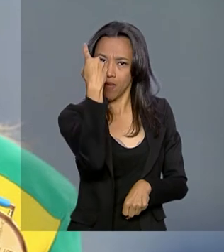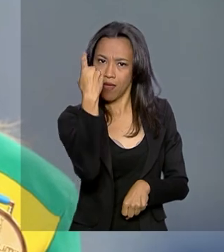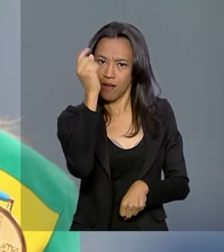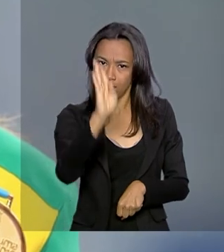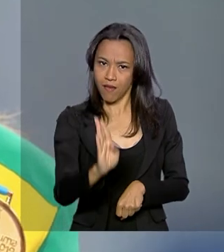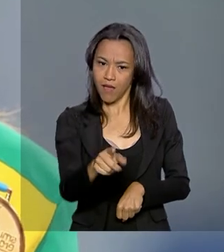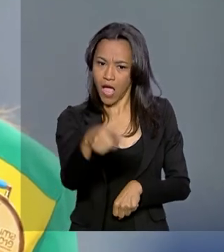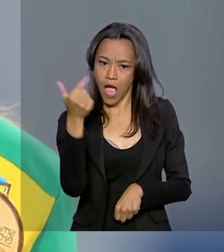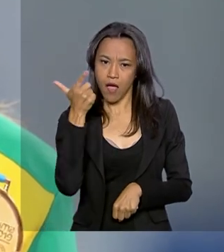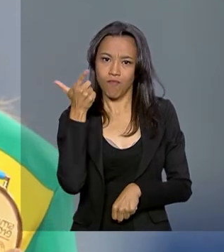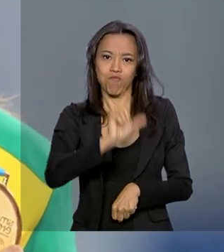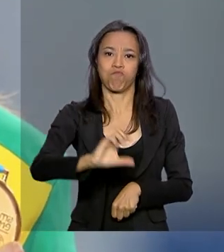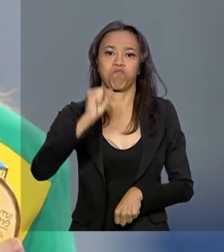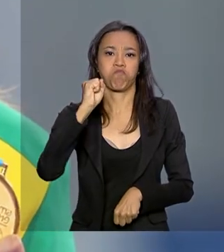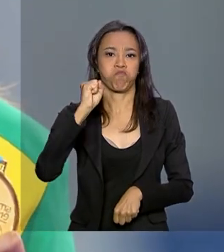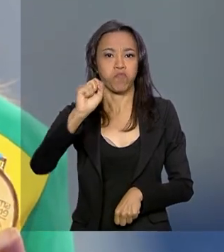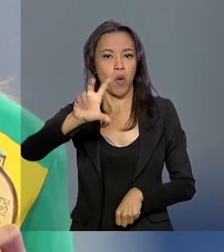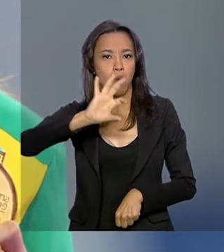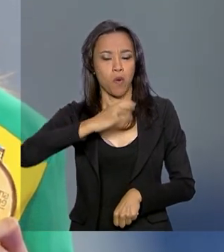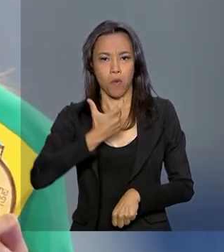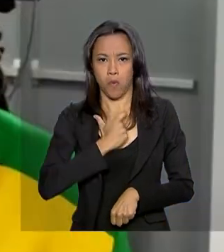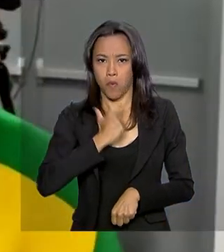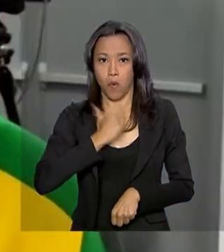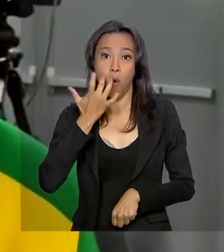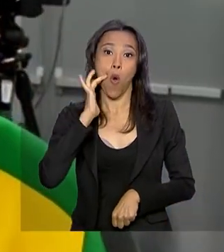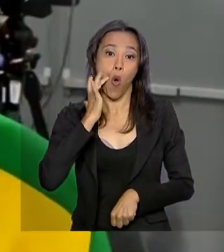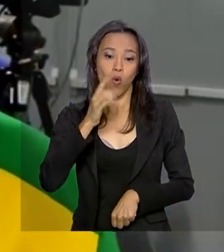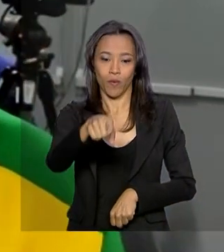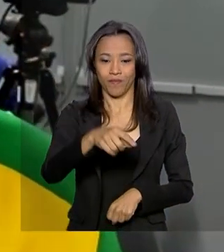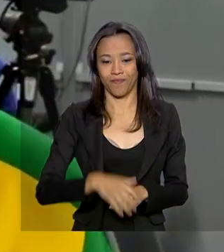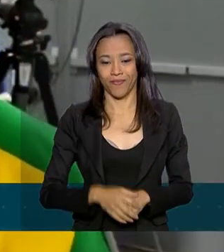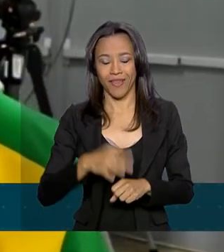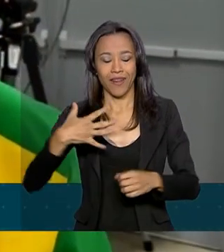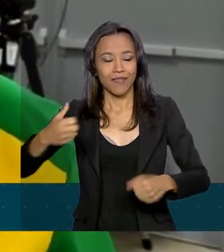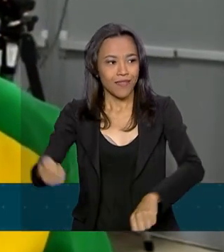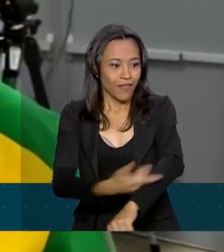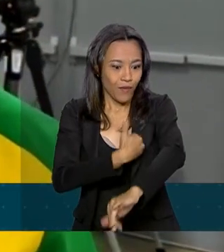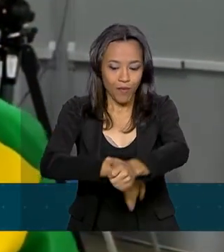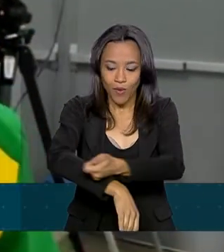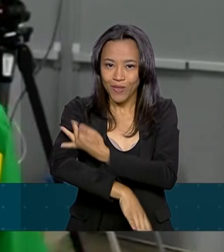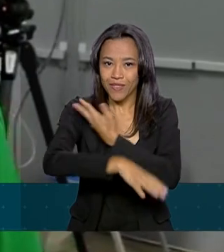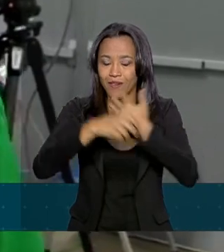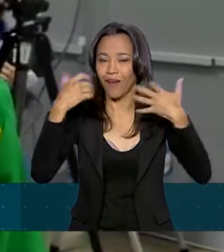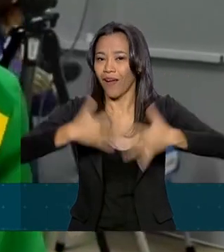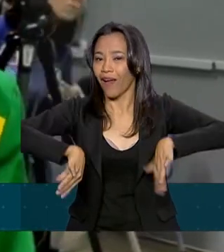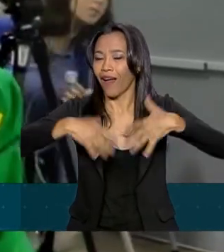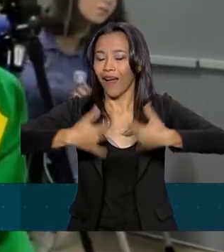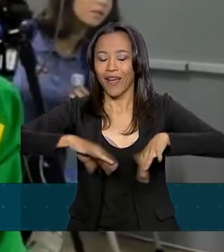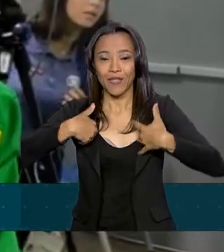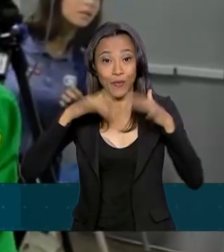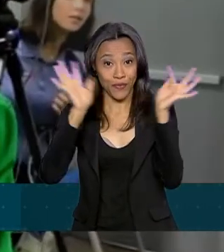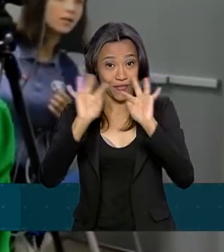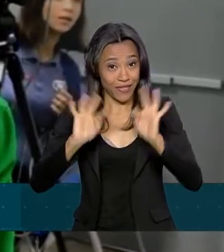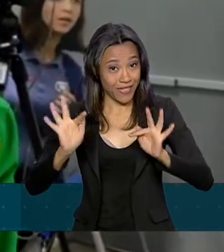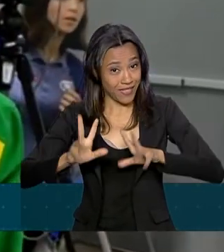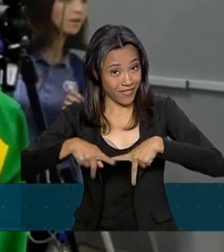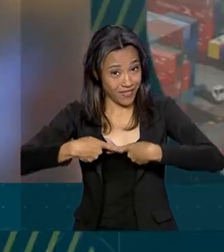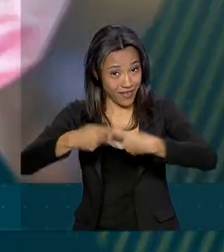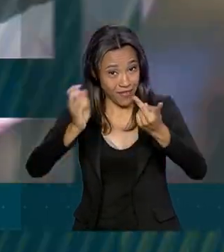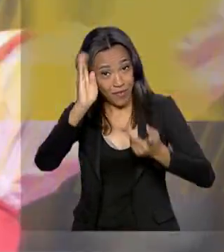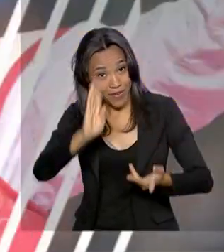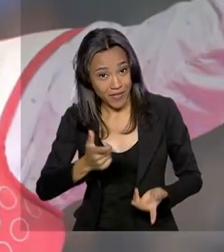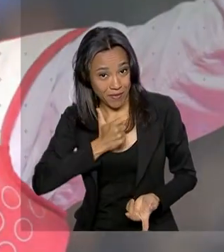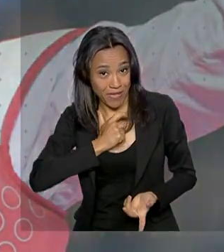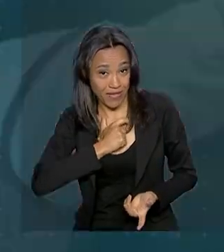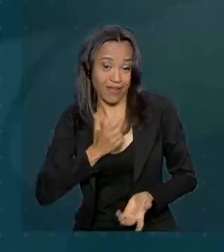a conquistar o ouro. A atleta comemorou. Uma emoção indescritível. Estou muito feliz por poder levar essa medalha de ouro para o